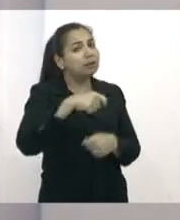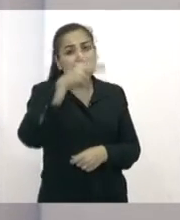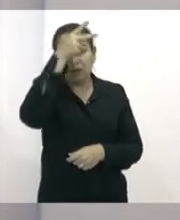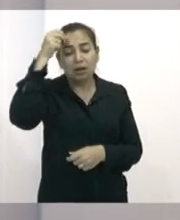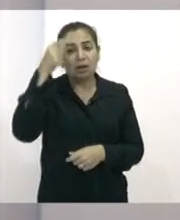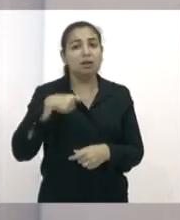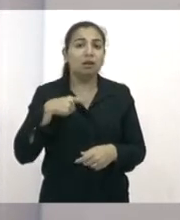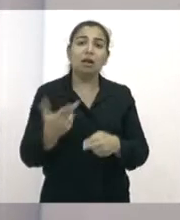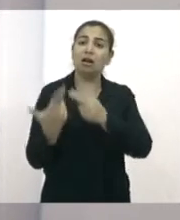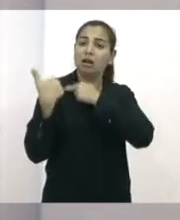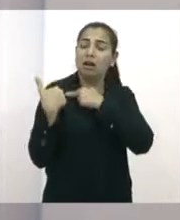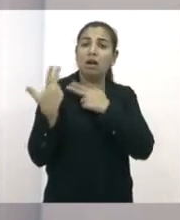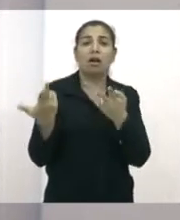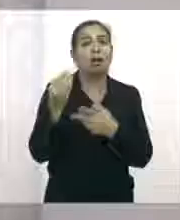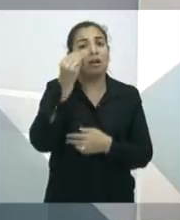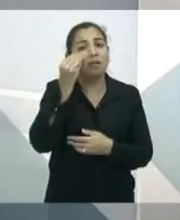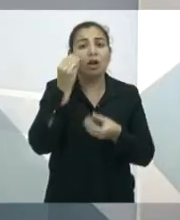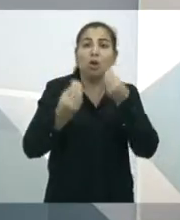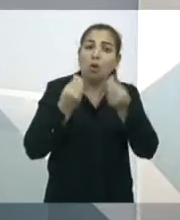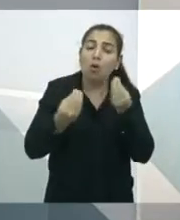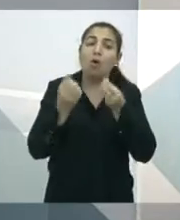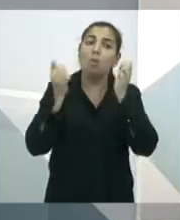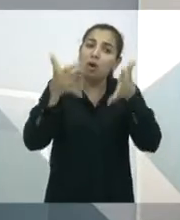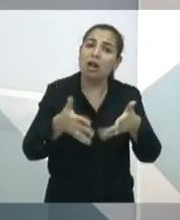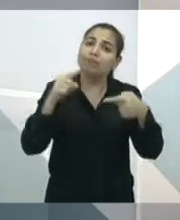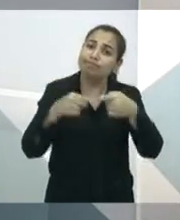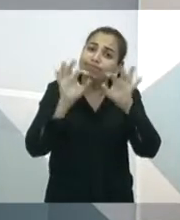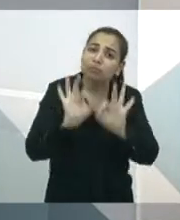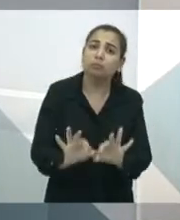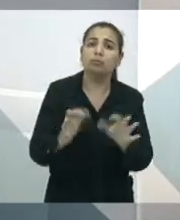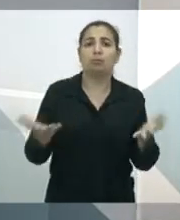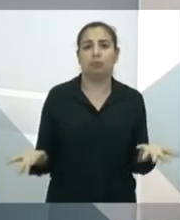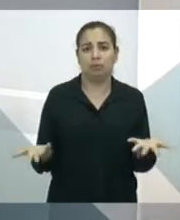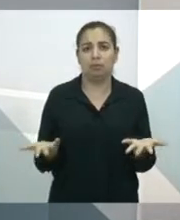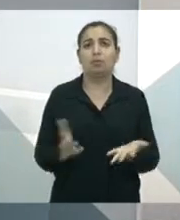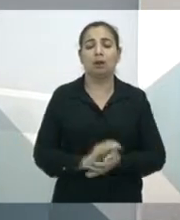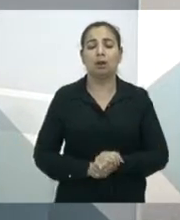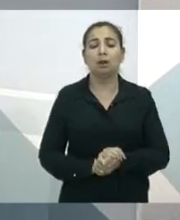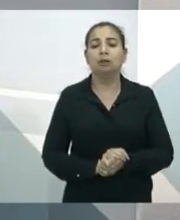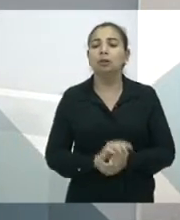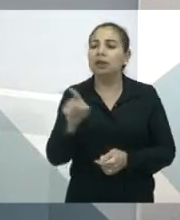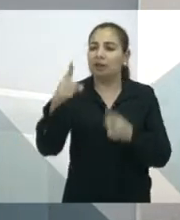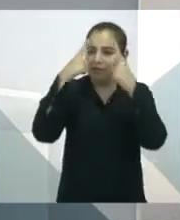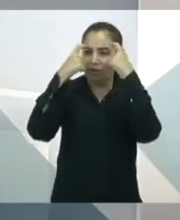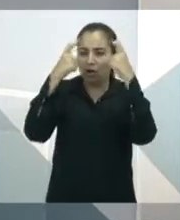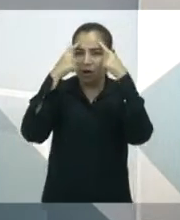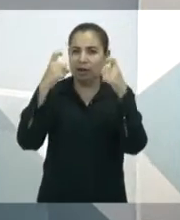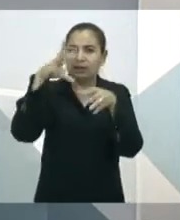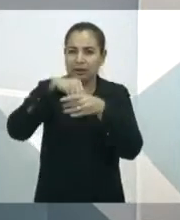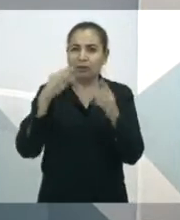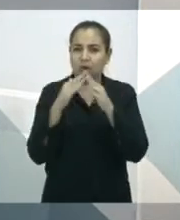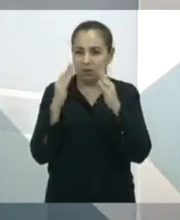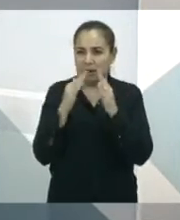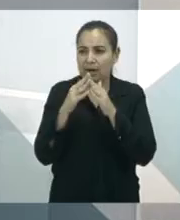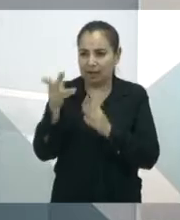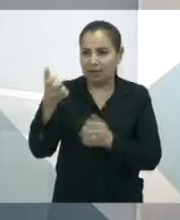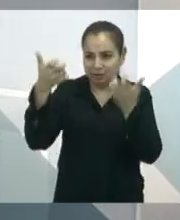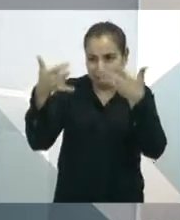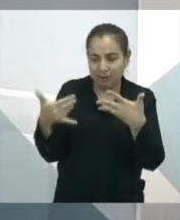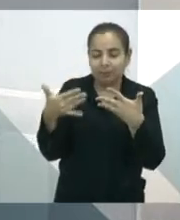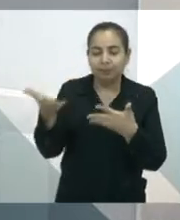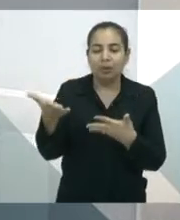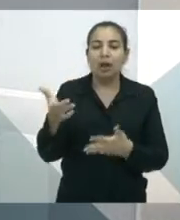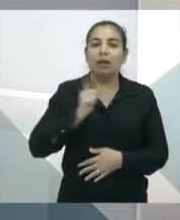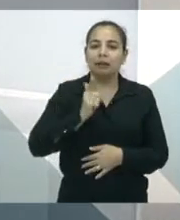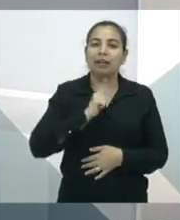das mulheres e com os gastos públicos. A senhora falou sobre violência doméstica. Embora aqui no estado do Ceará, neste primeiro